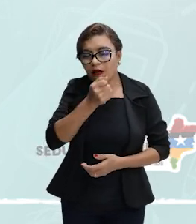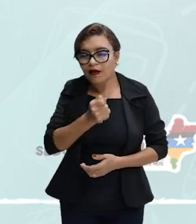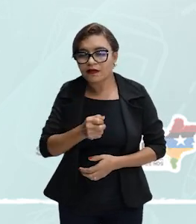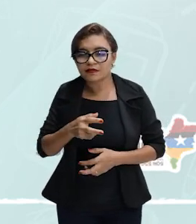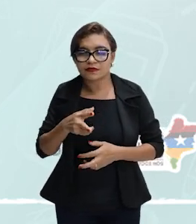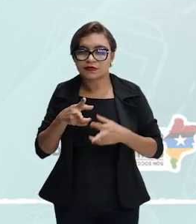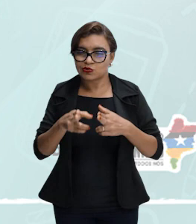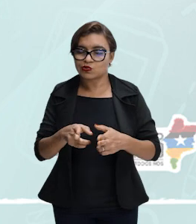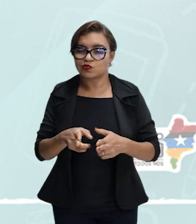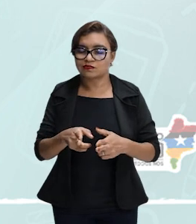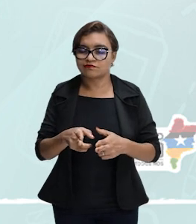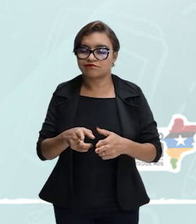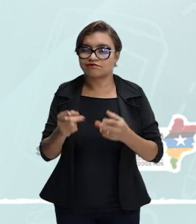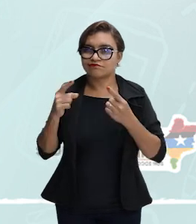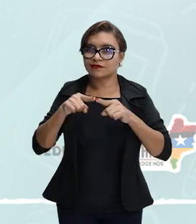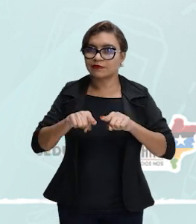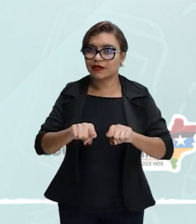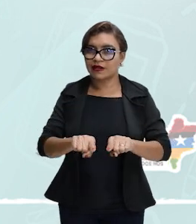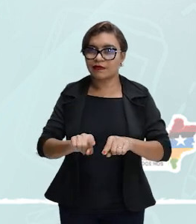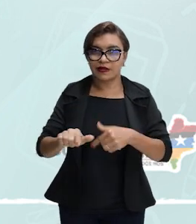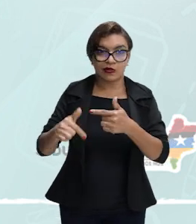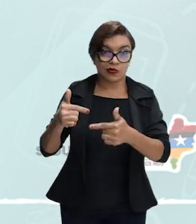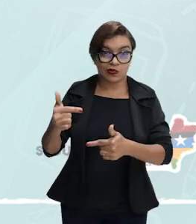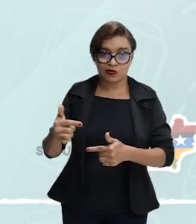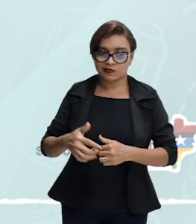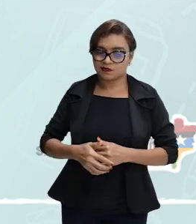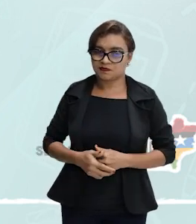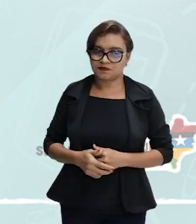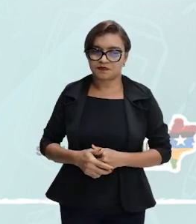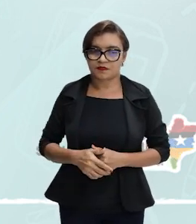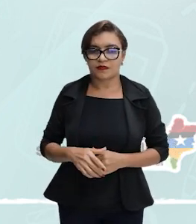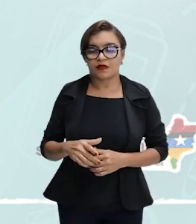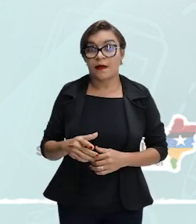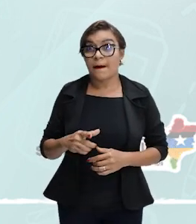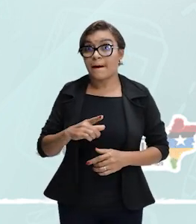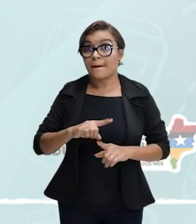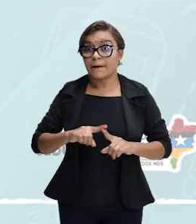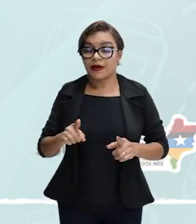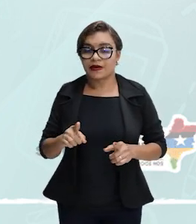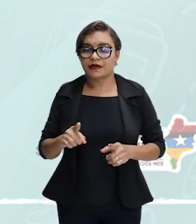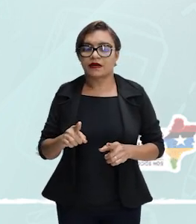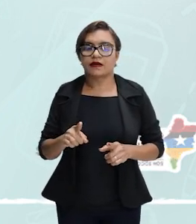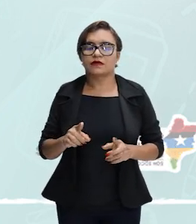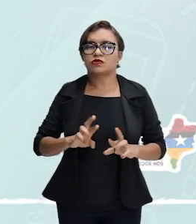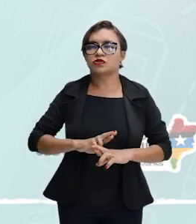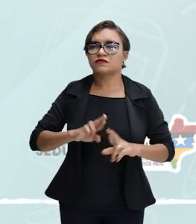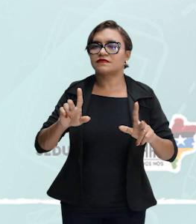O único problema é o seguinte é que as faces do qual